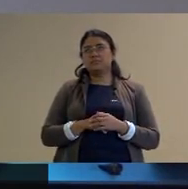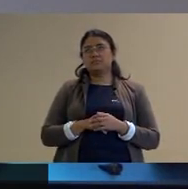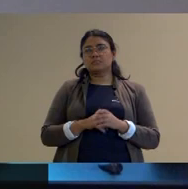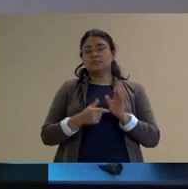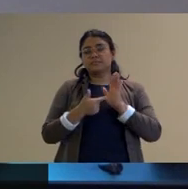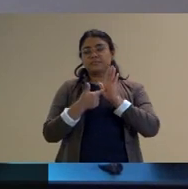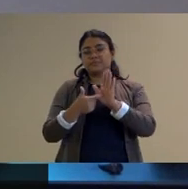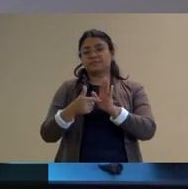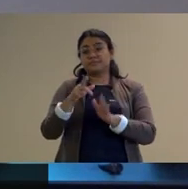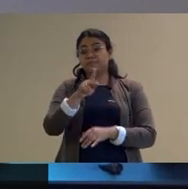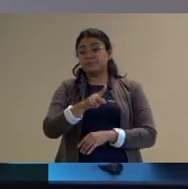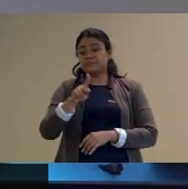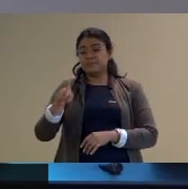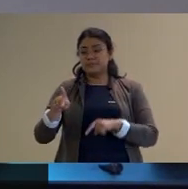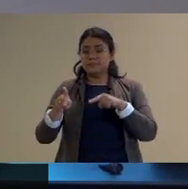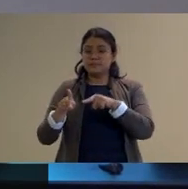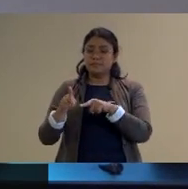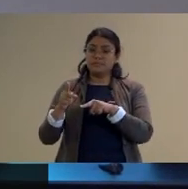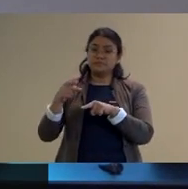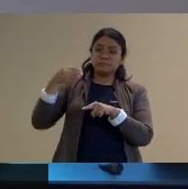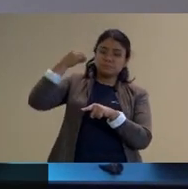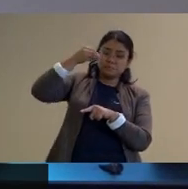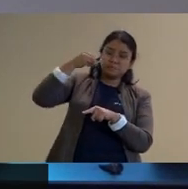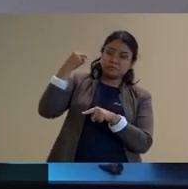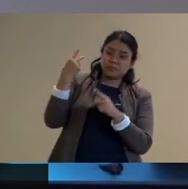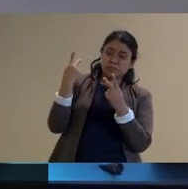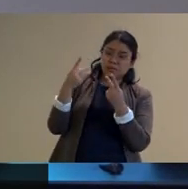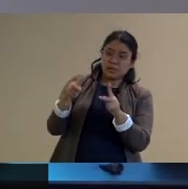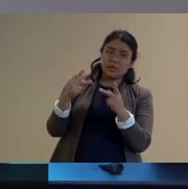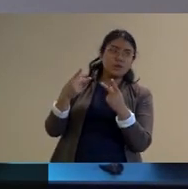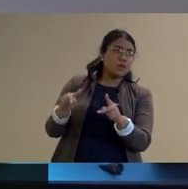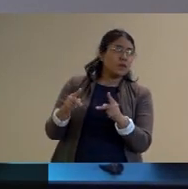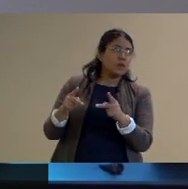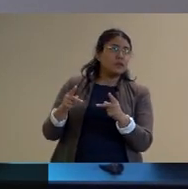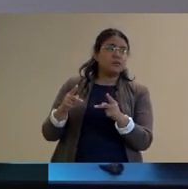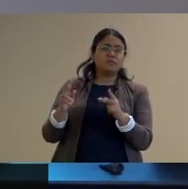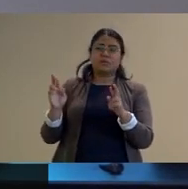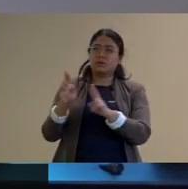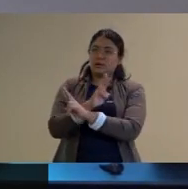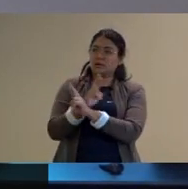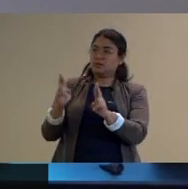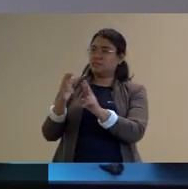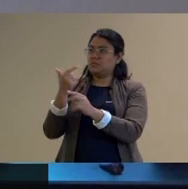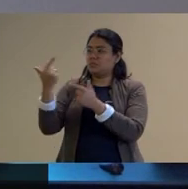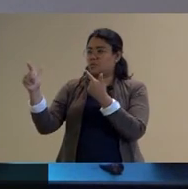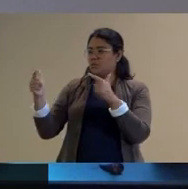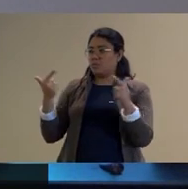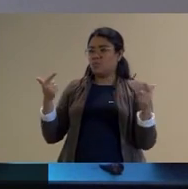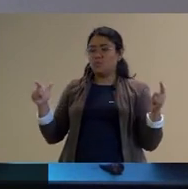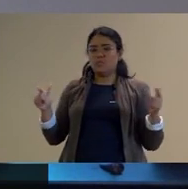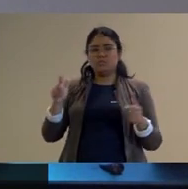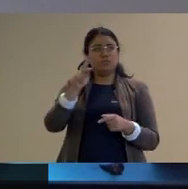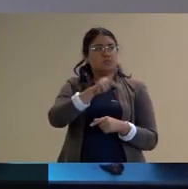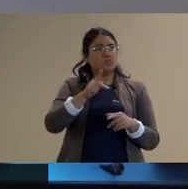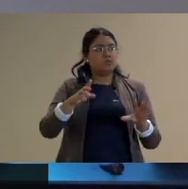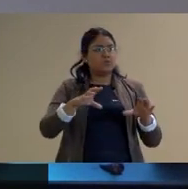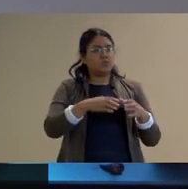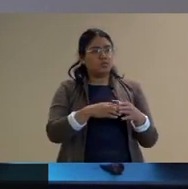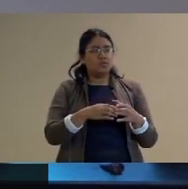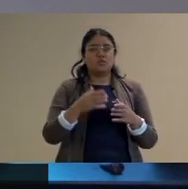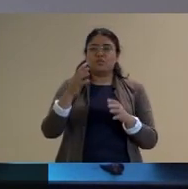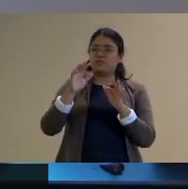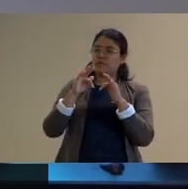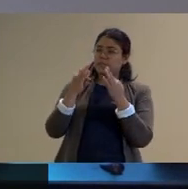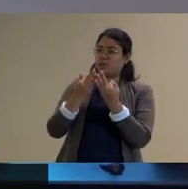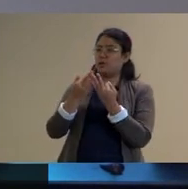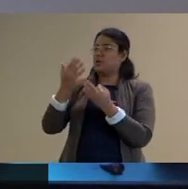importante que ele possa ampliar a sua experiência na relação com os outros com outros professores com as crianças com as famílias